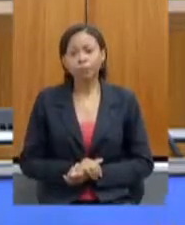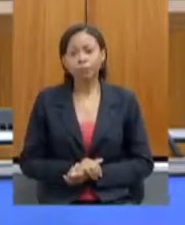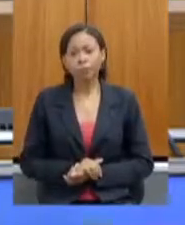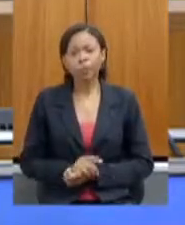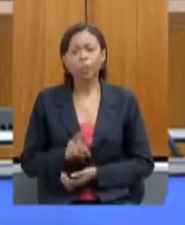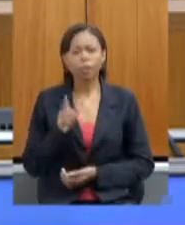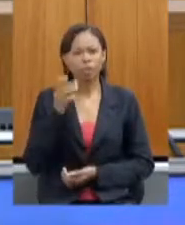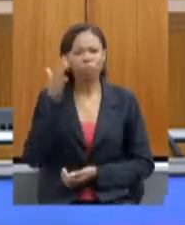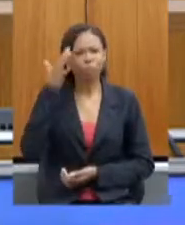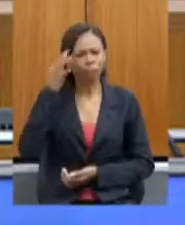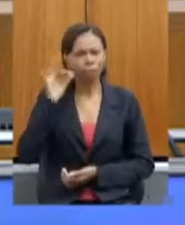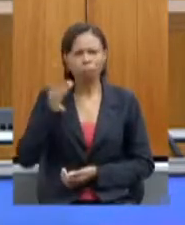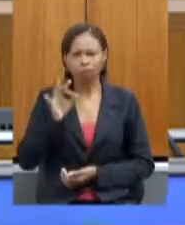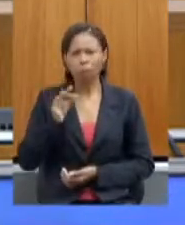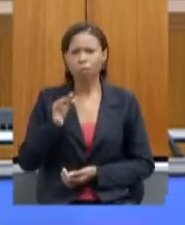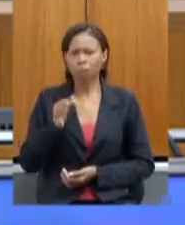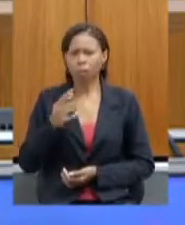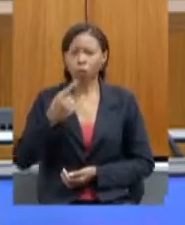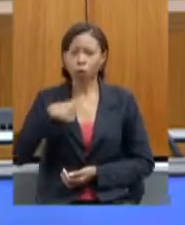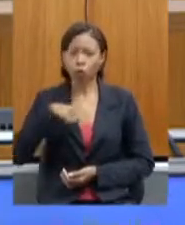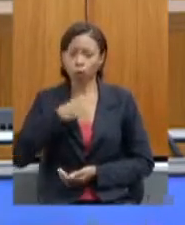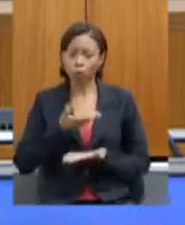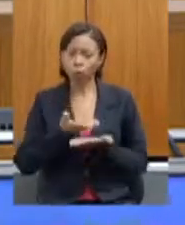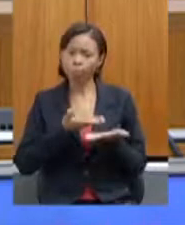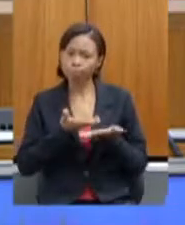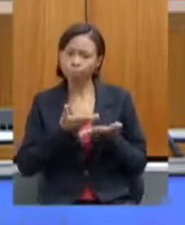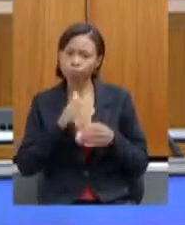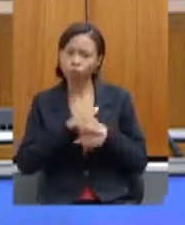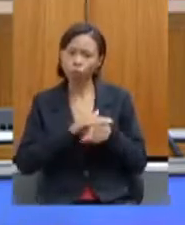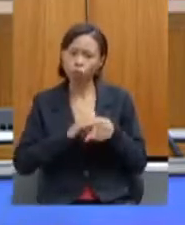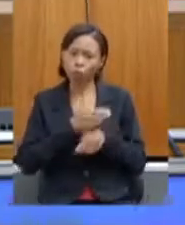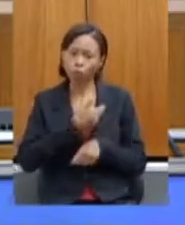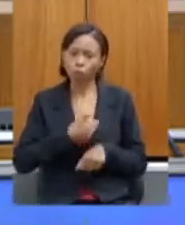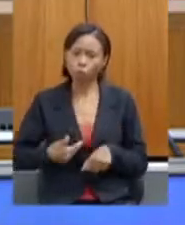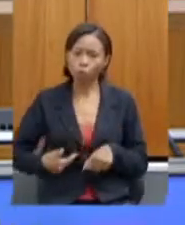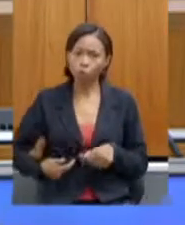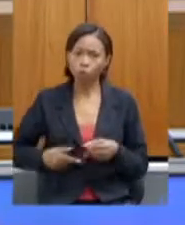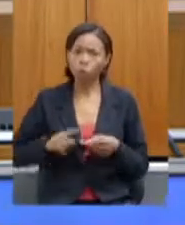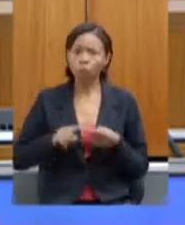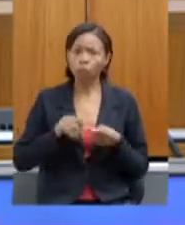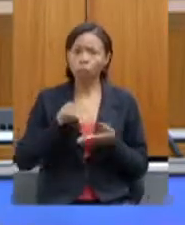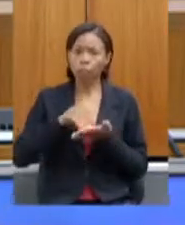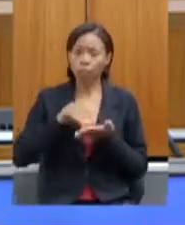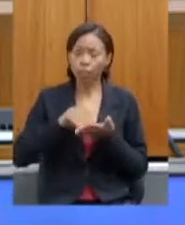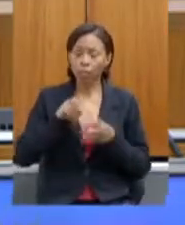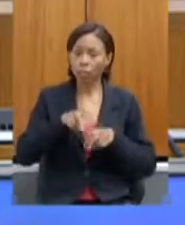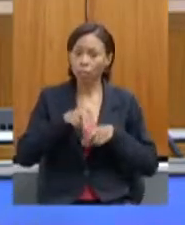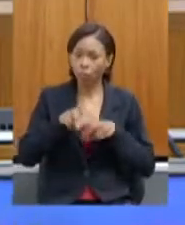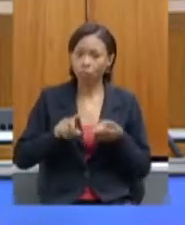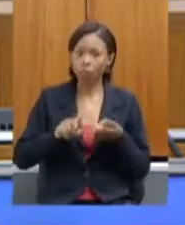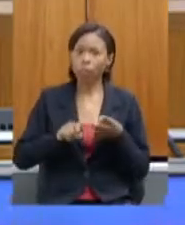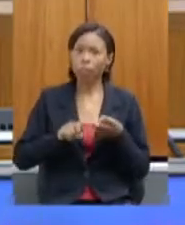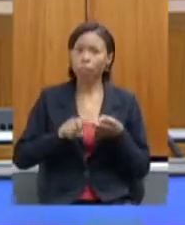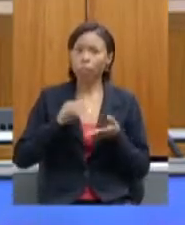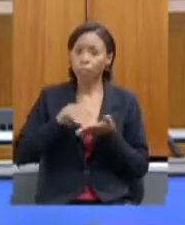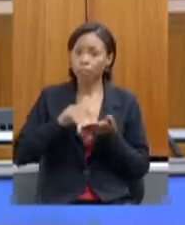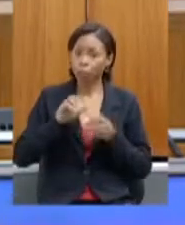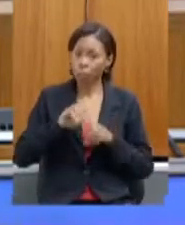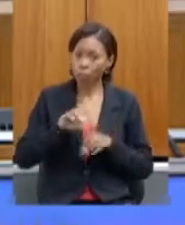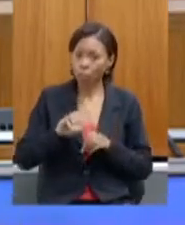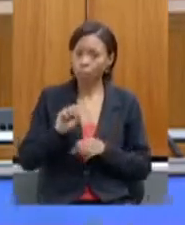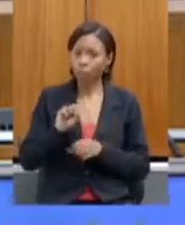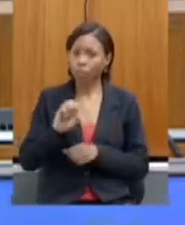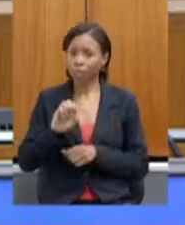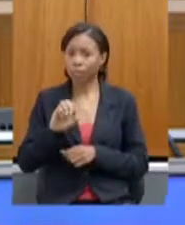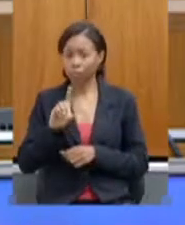toda razão, nós estamos nessa interlocução no governo, Secretaria de Agricultura, Educação e CEDESI, com a preocupação com a